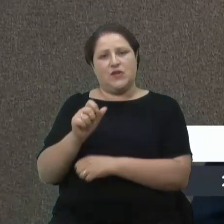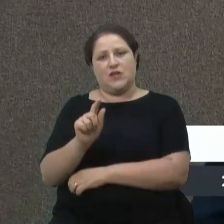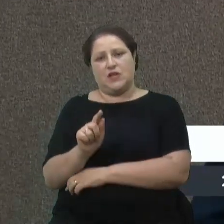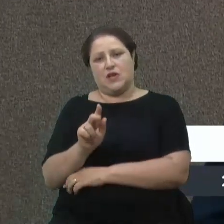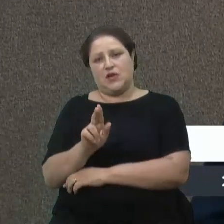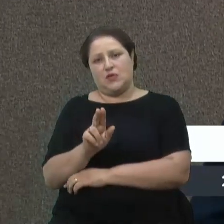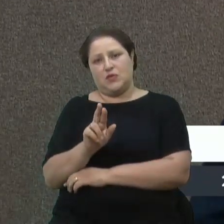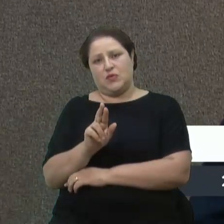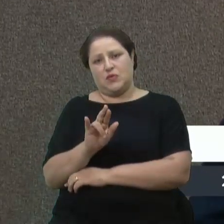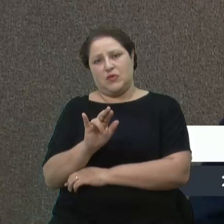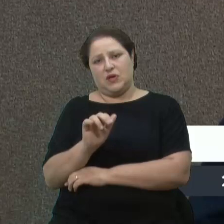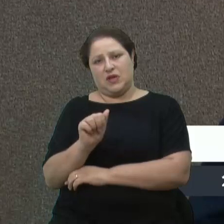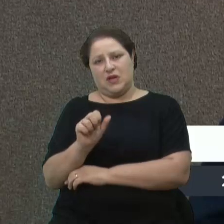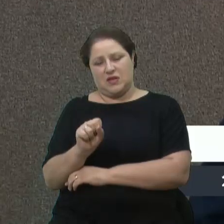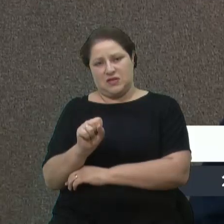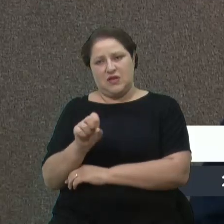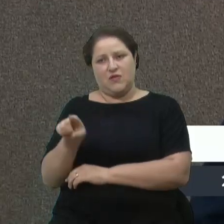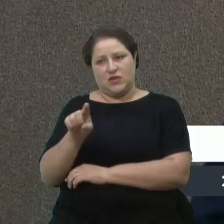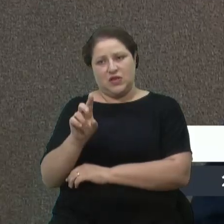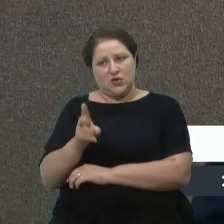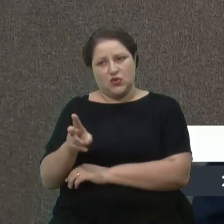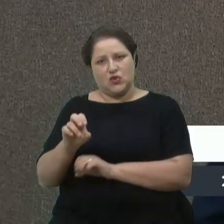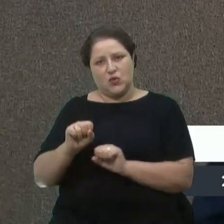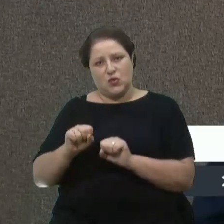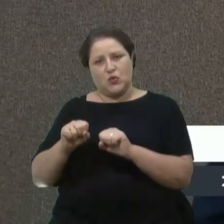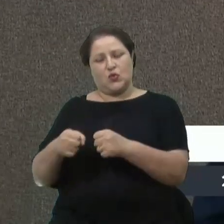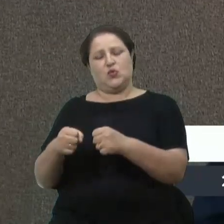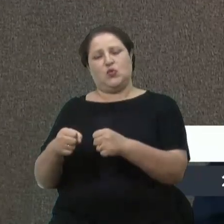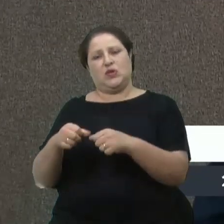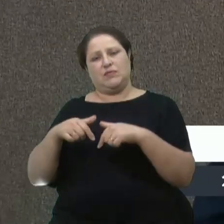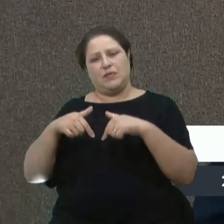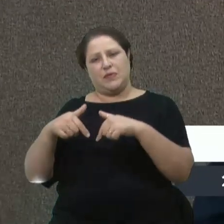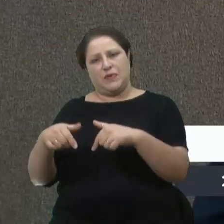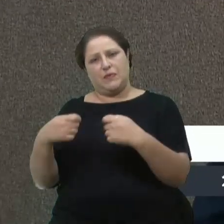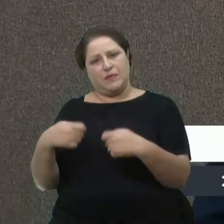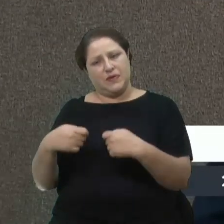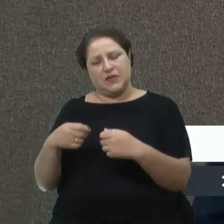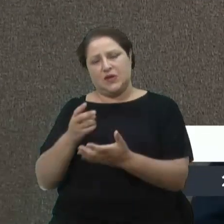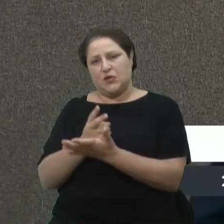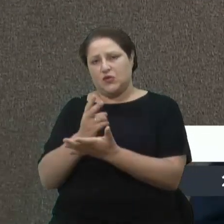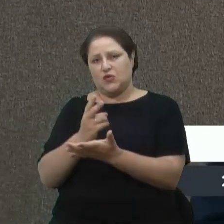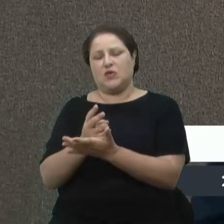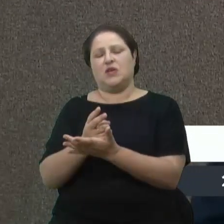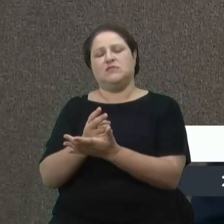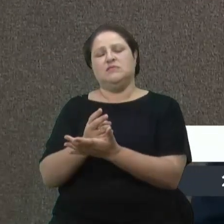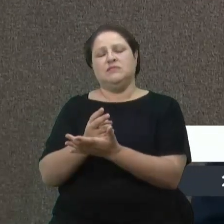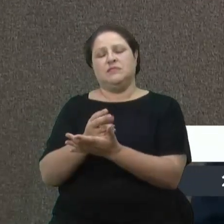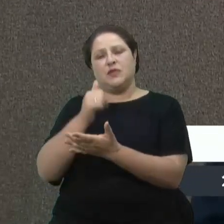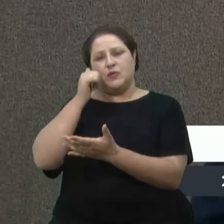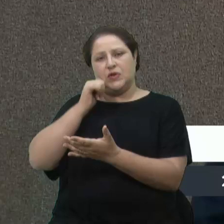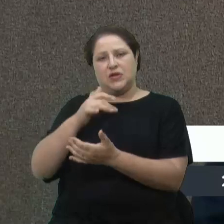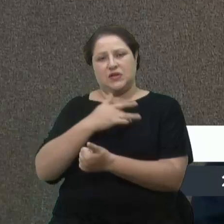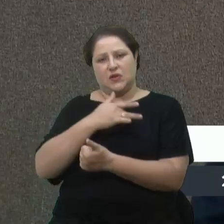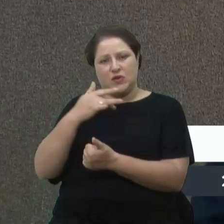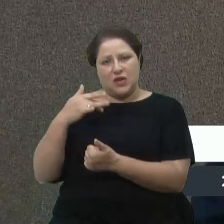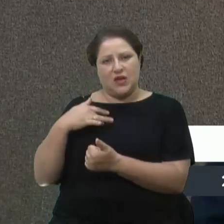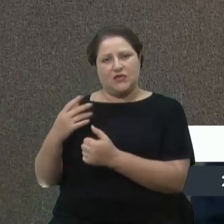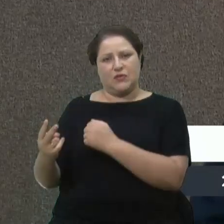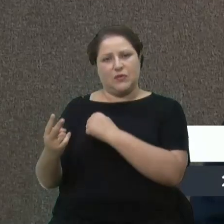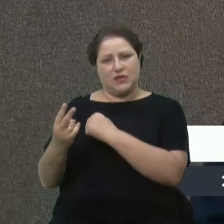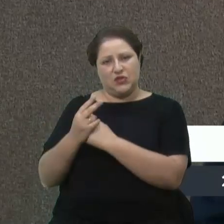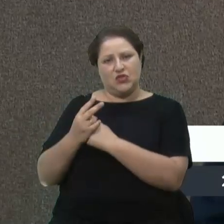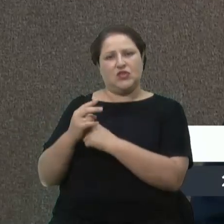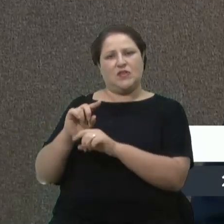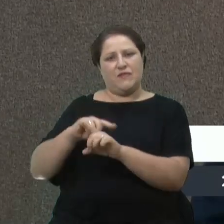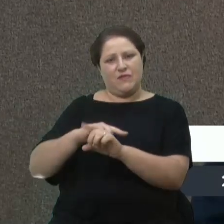nós precisamos de mulheres saudáveis, mulheres fortes, mulheres protegidas, para nos ajudar e seguirmos juntos